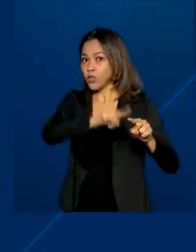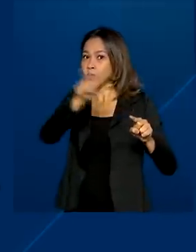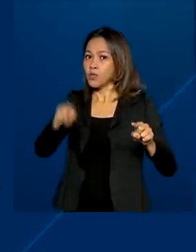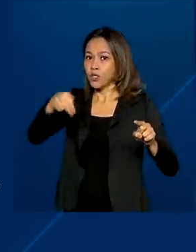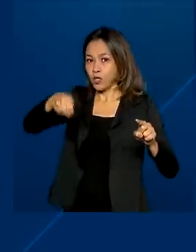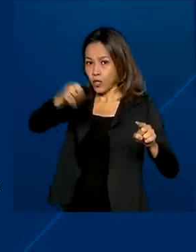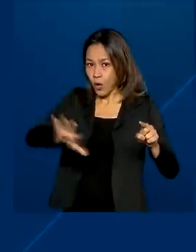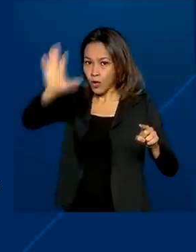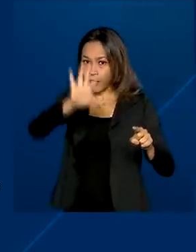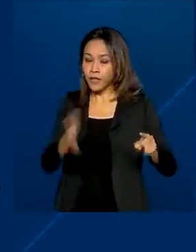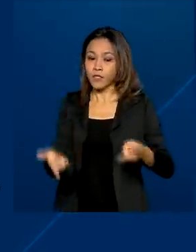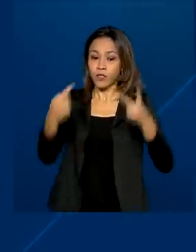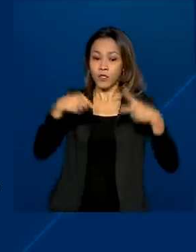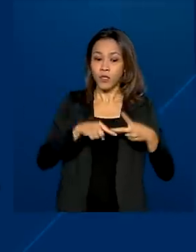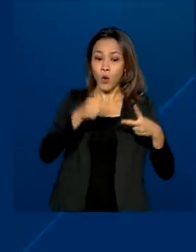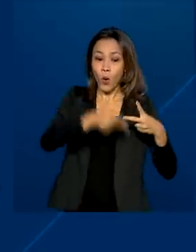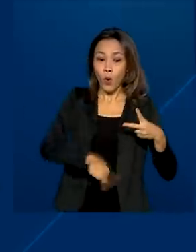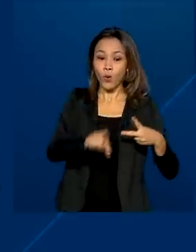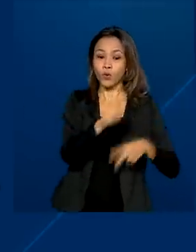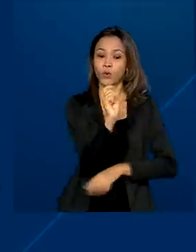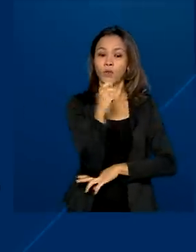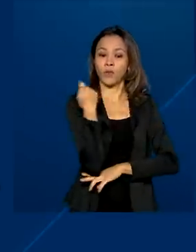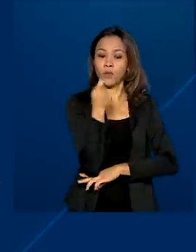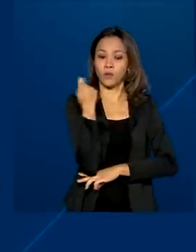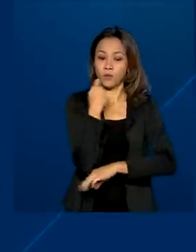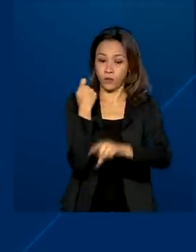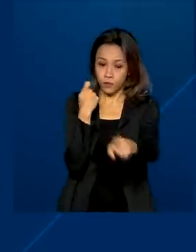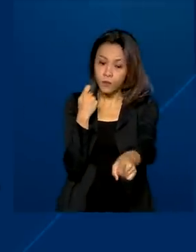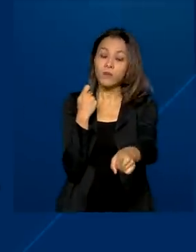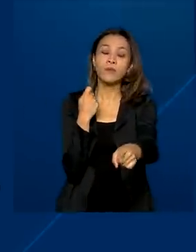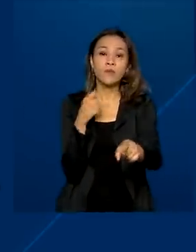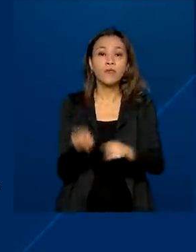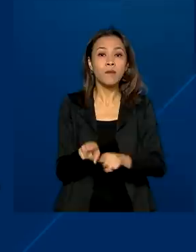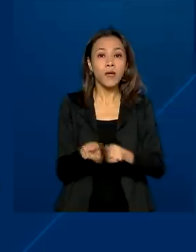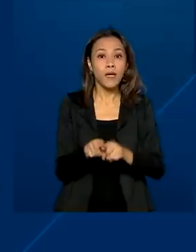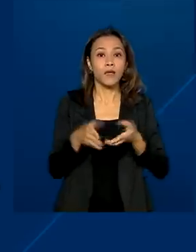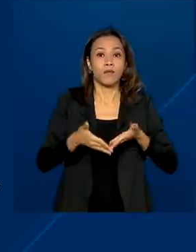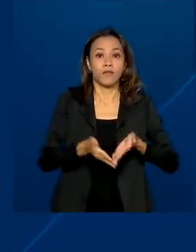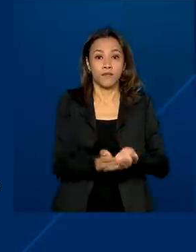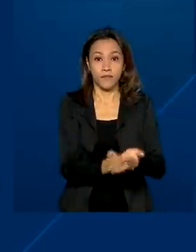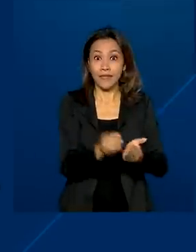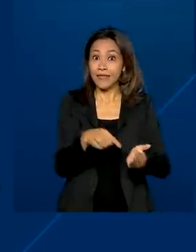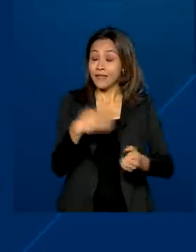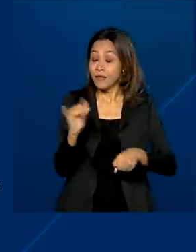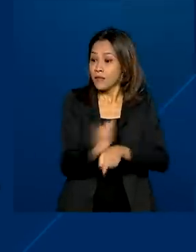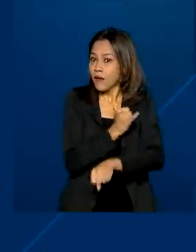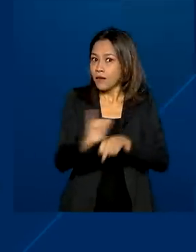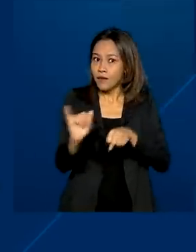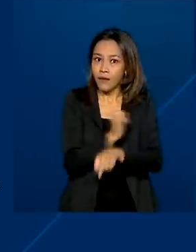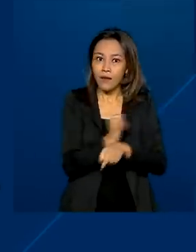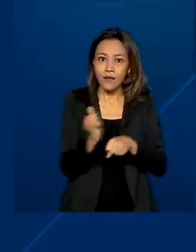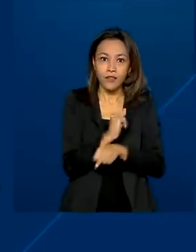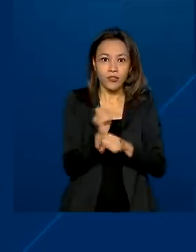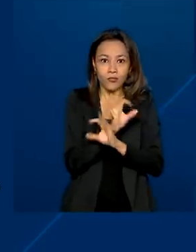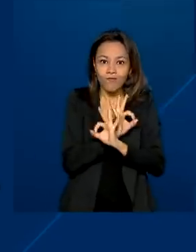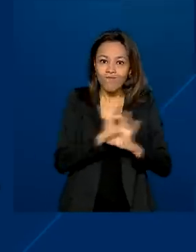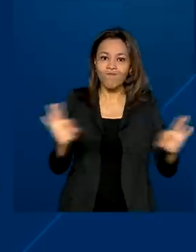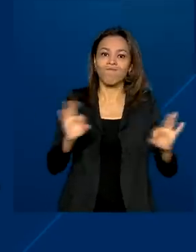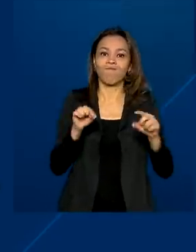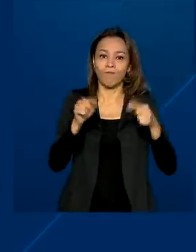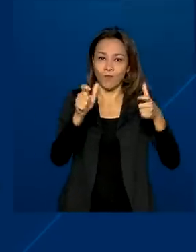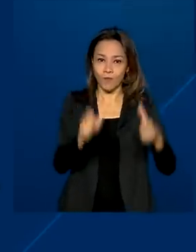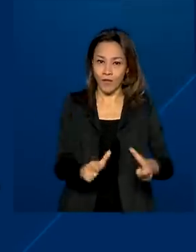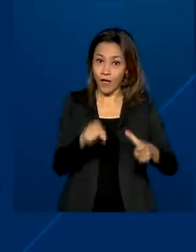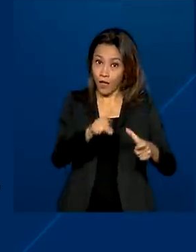concedido por 10 anos está em Pelotas, no Rio Grande do Sul. Estratégico para a cadeia de produção de celulose, é o único